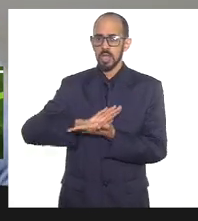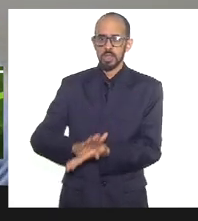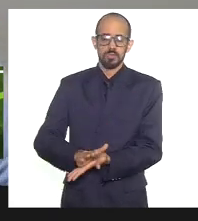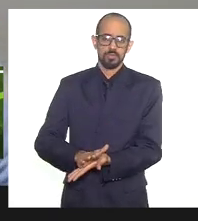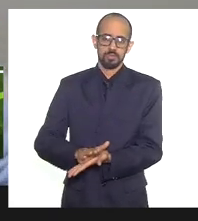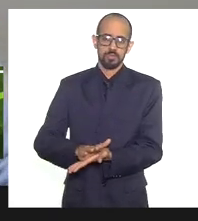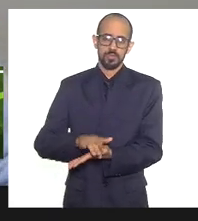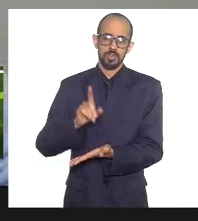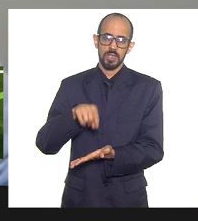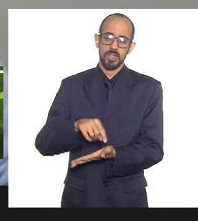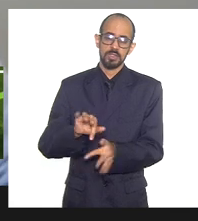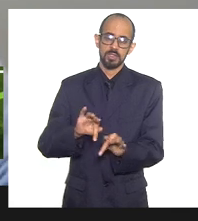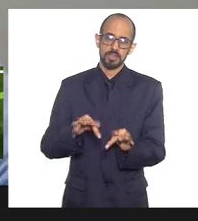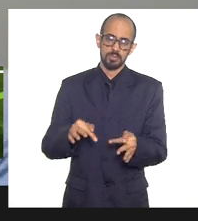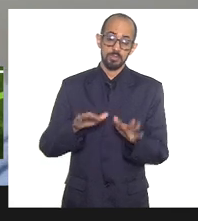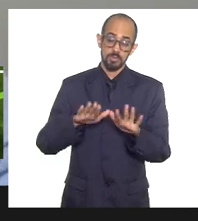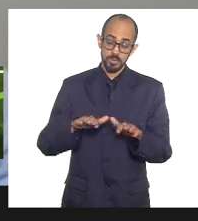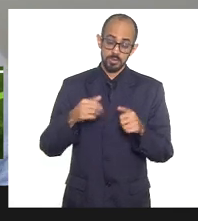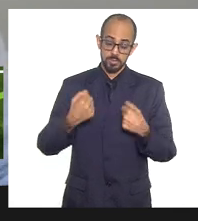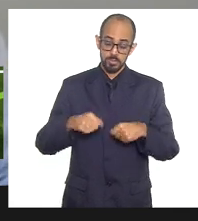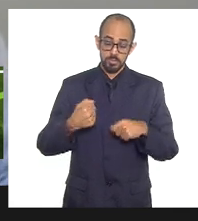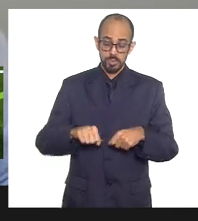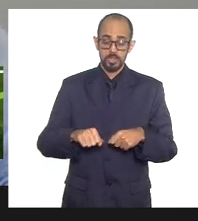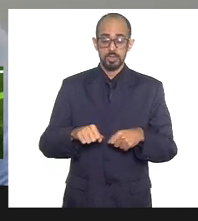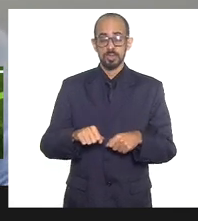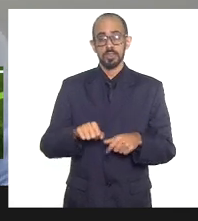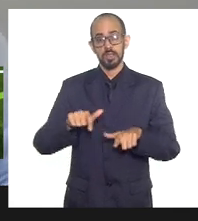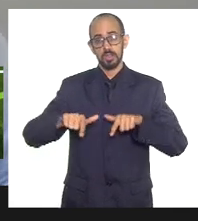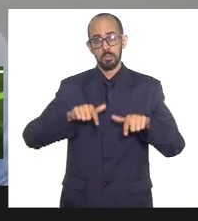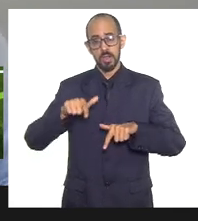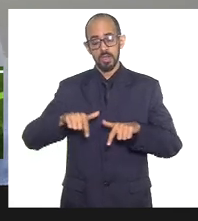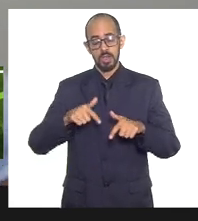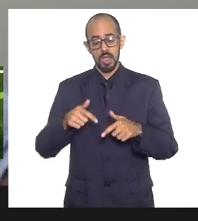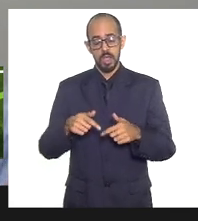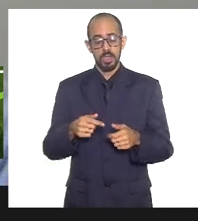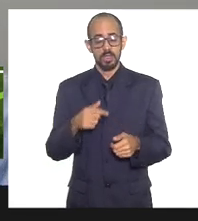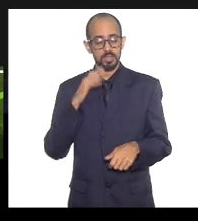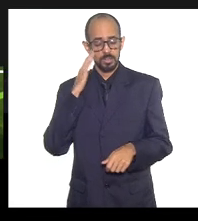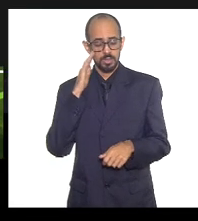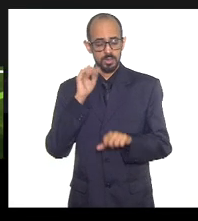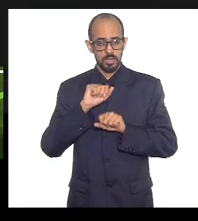trivial, a gente precisa trabalhar esse tema no nosso relatório, eu tenho certeza que ele terá um bom tratamento.